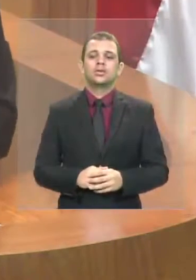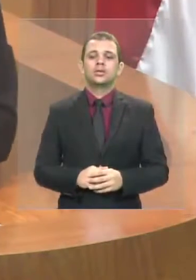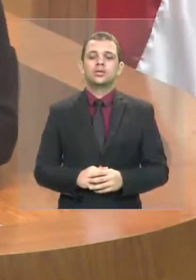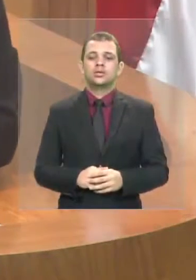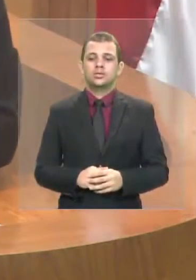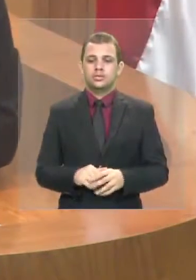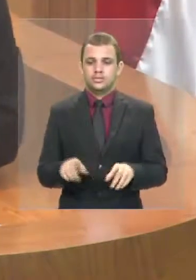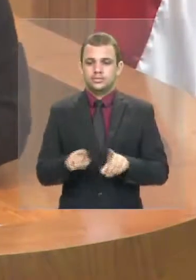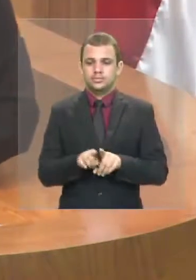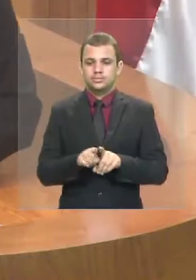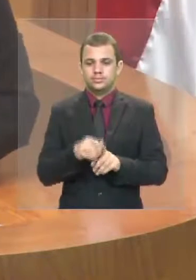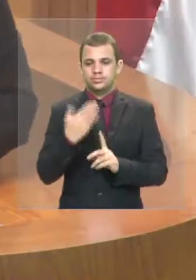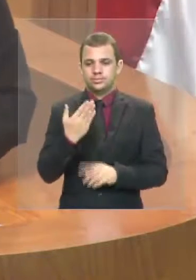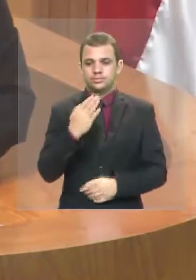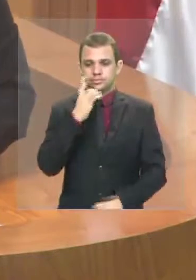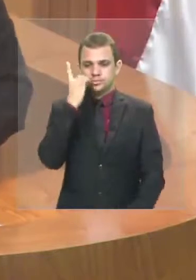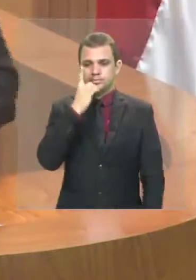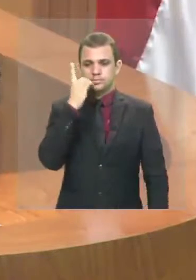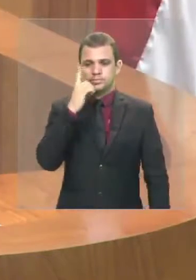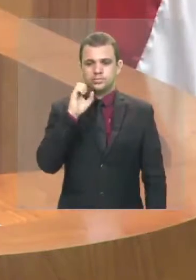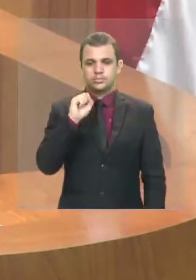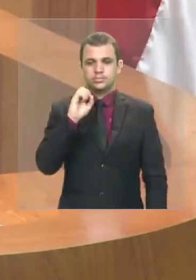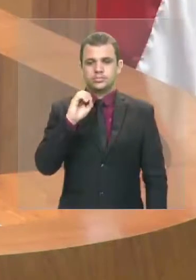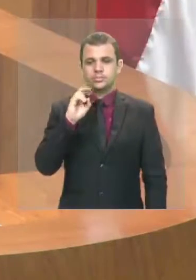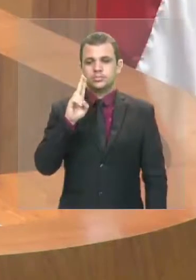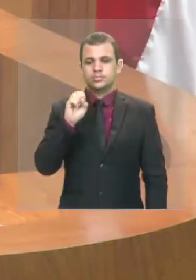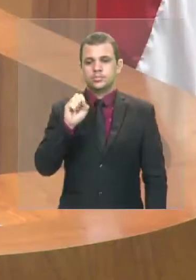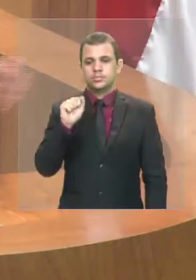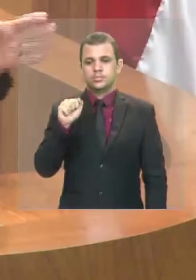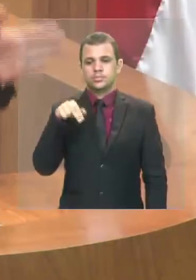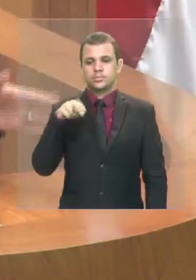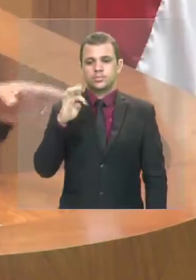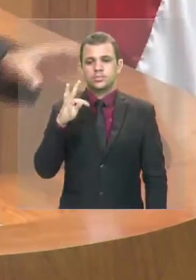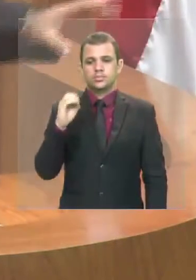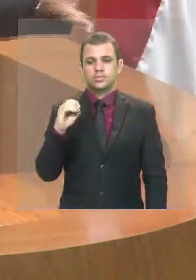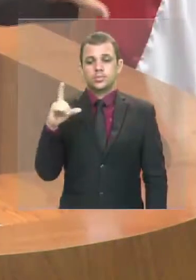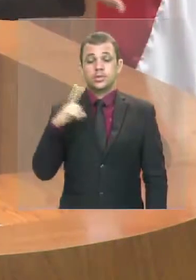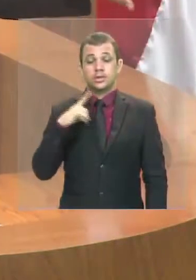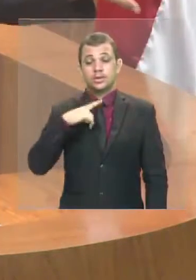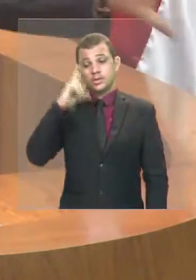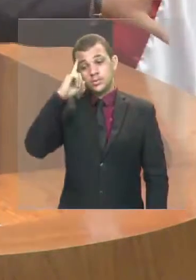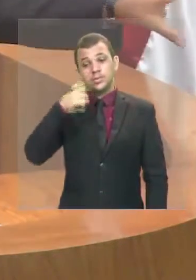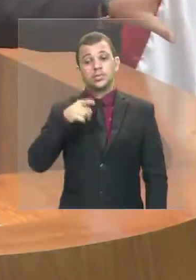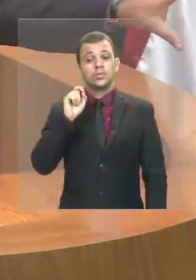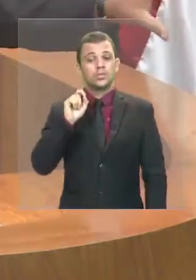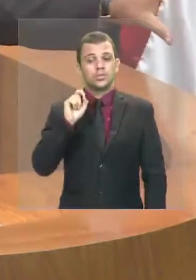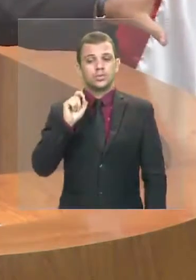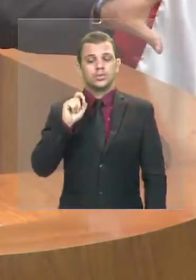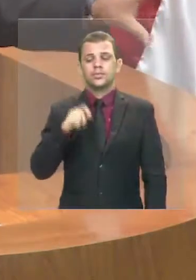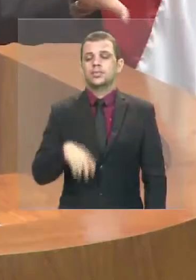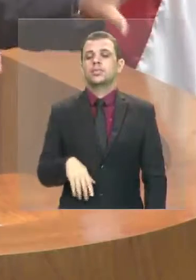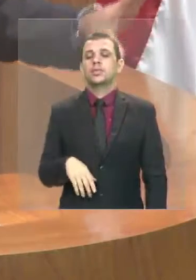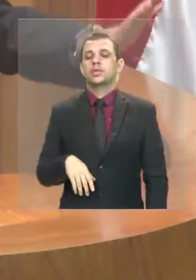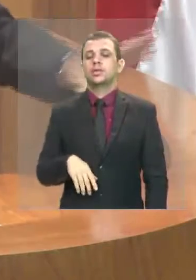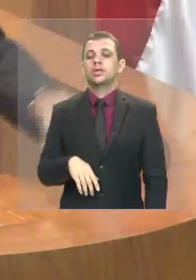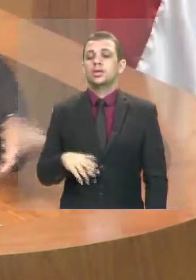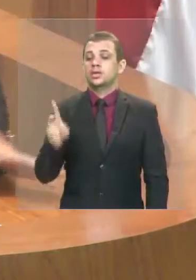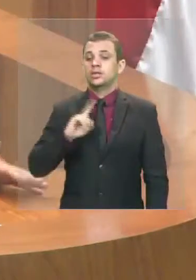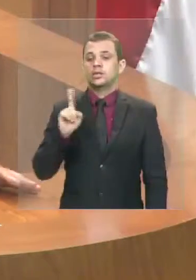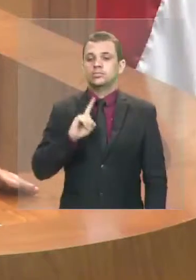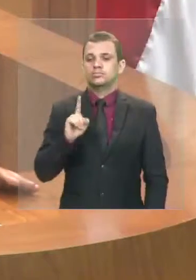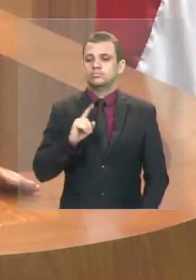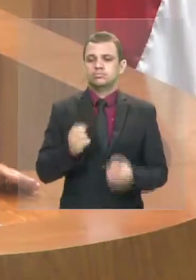deputado Souza Neto. A ordem foi para que não tocasse fogo nos ônibus